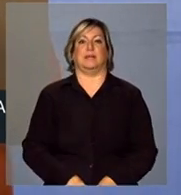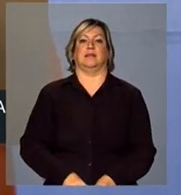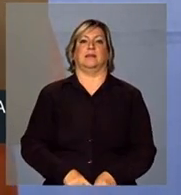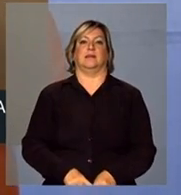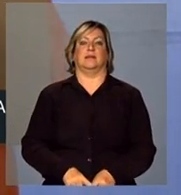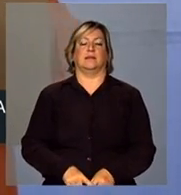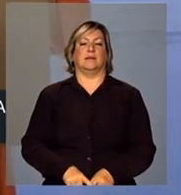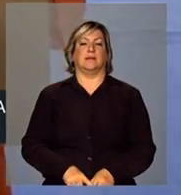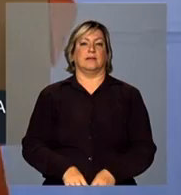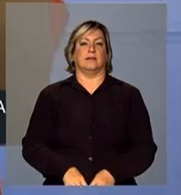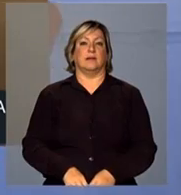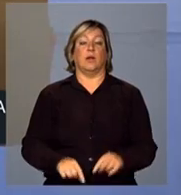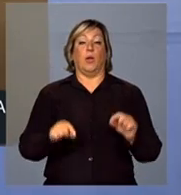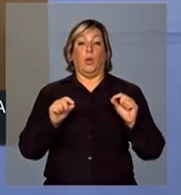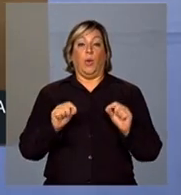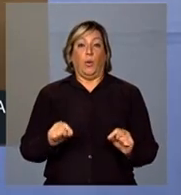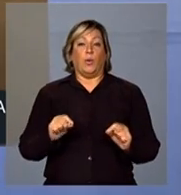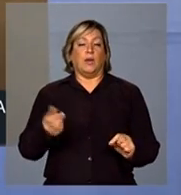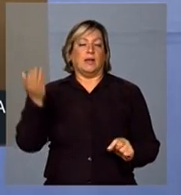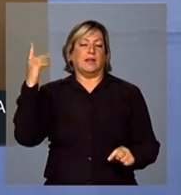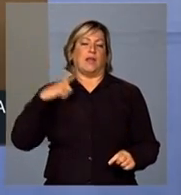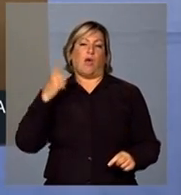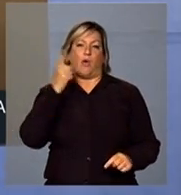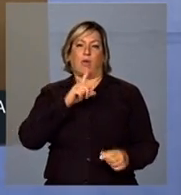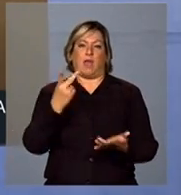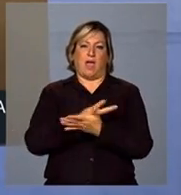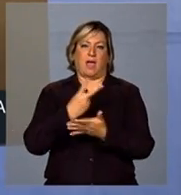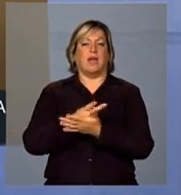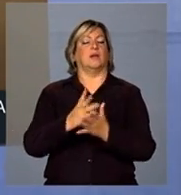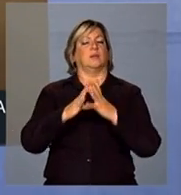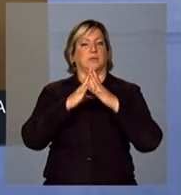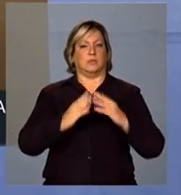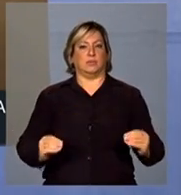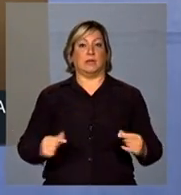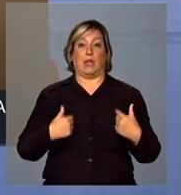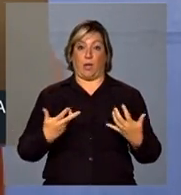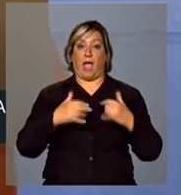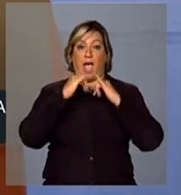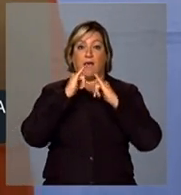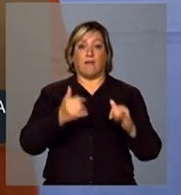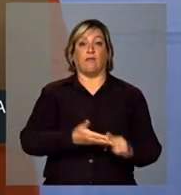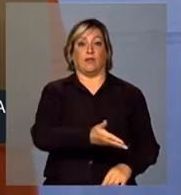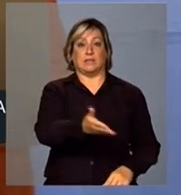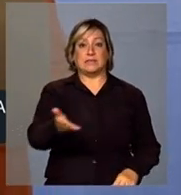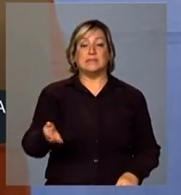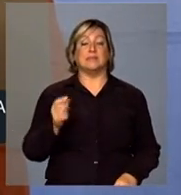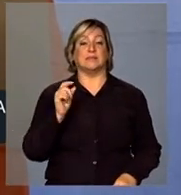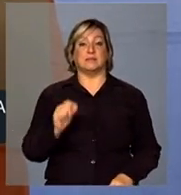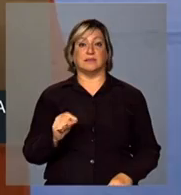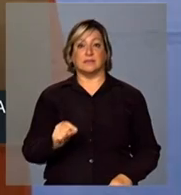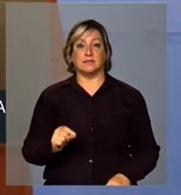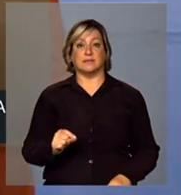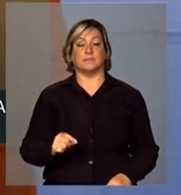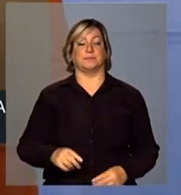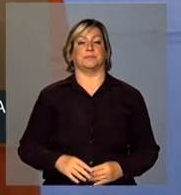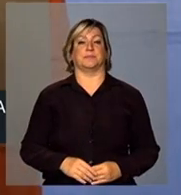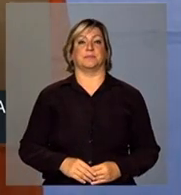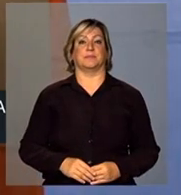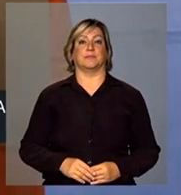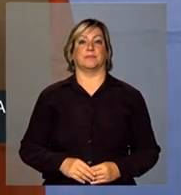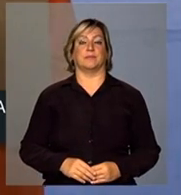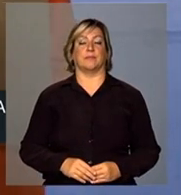o que vinha acontecendo. E eu quero dizer para vocês que